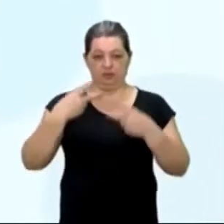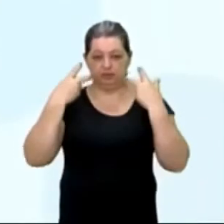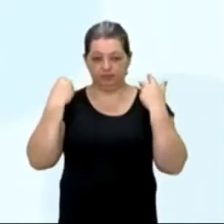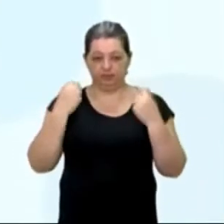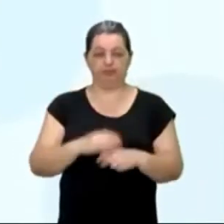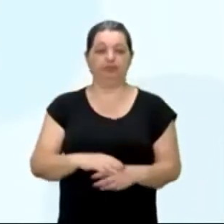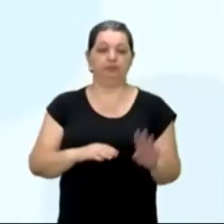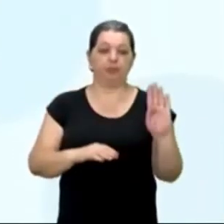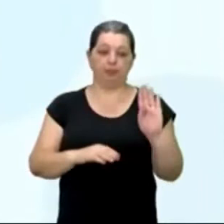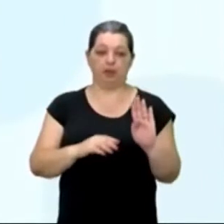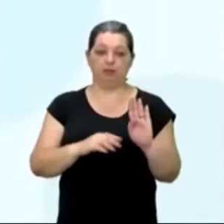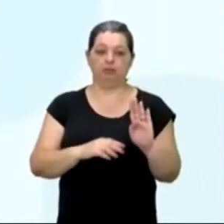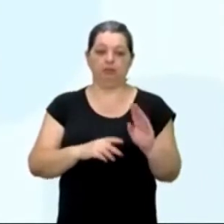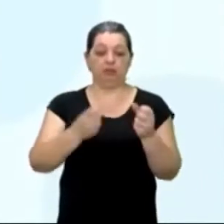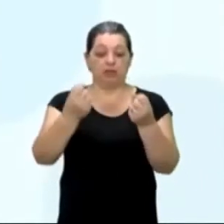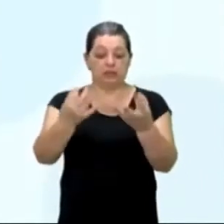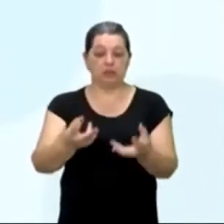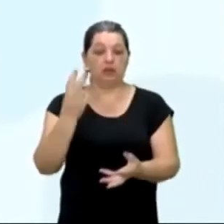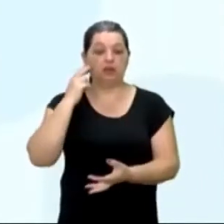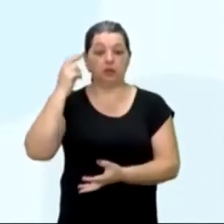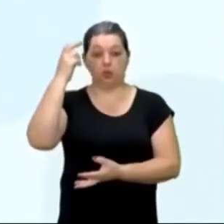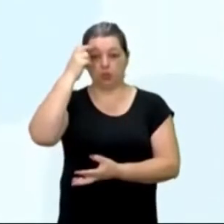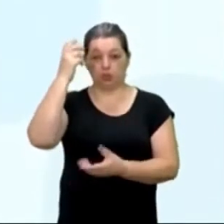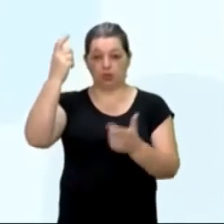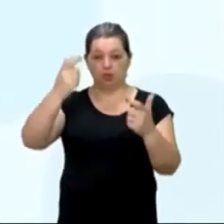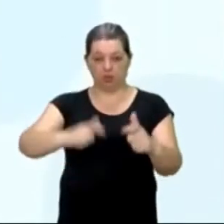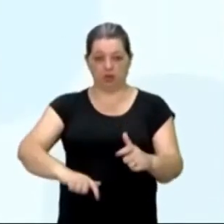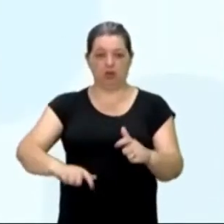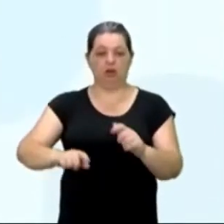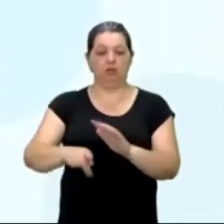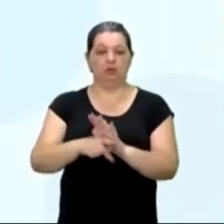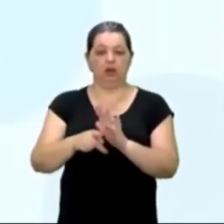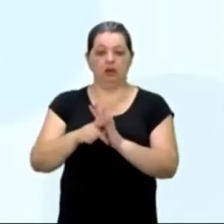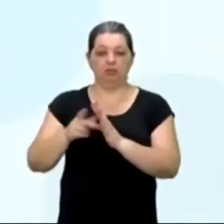descrever a cultura local, para enaltecer a prosperidade portuguesa,